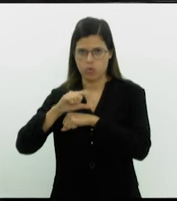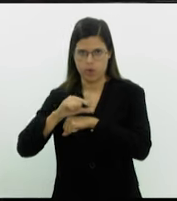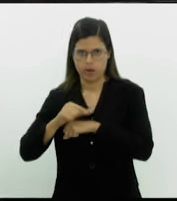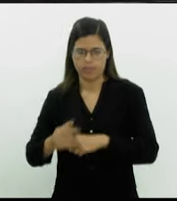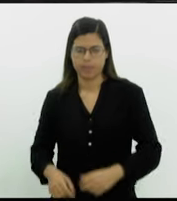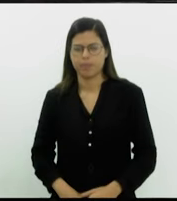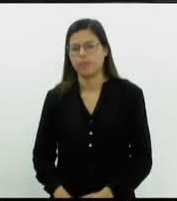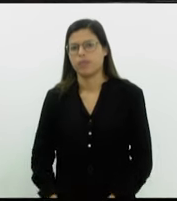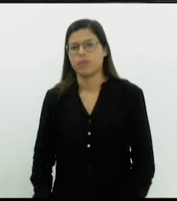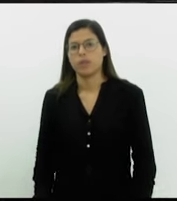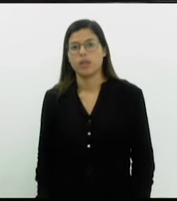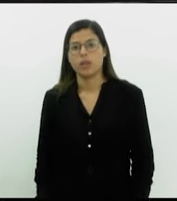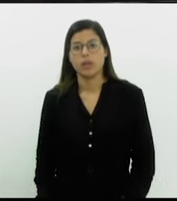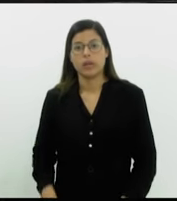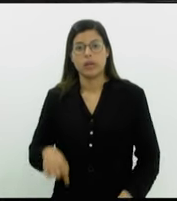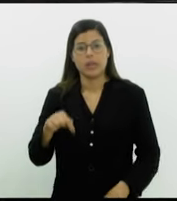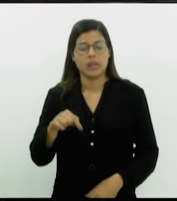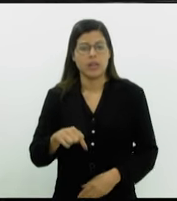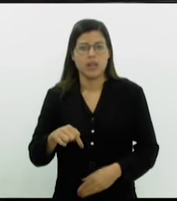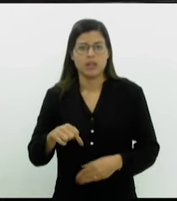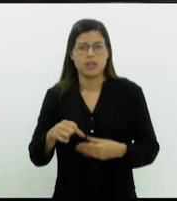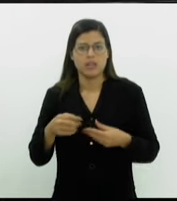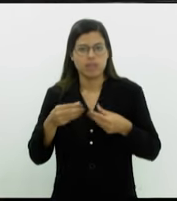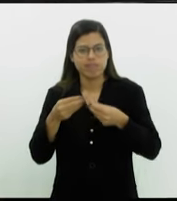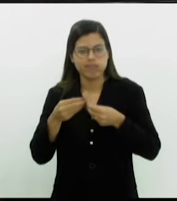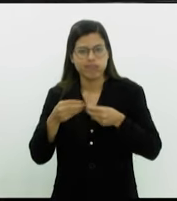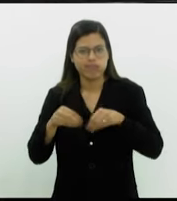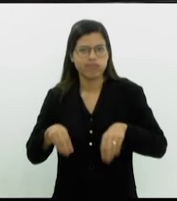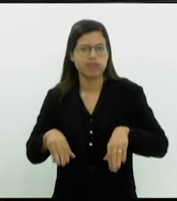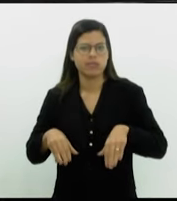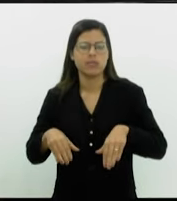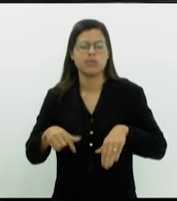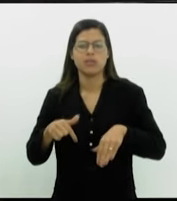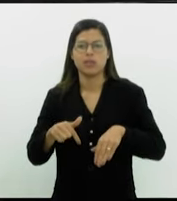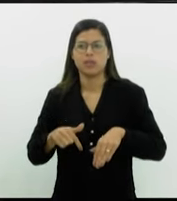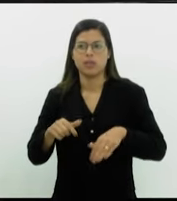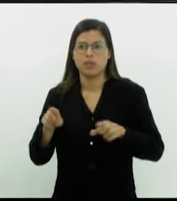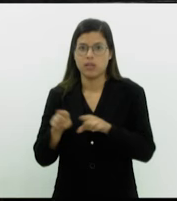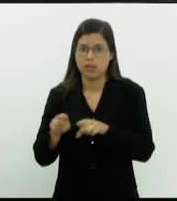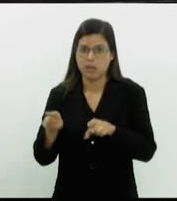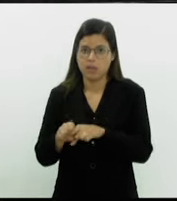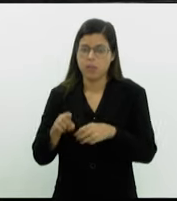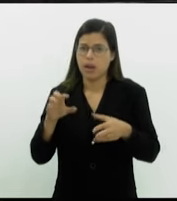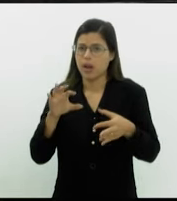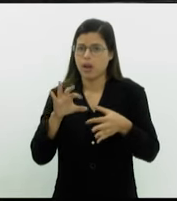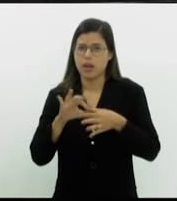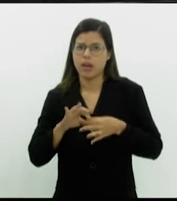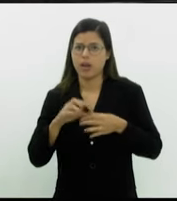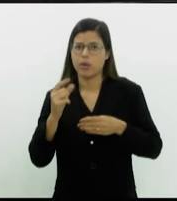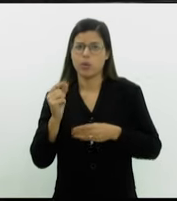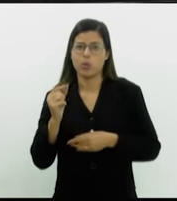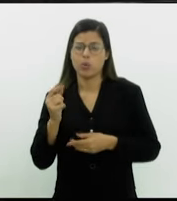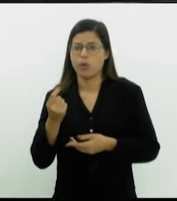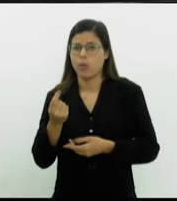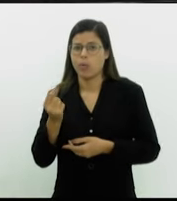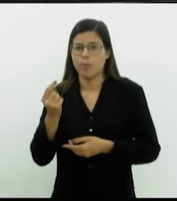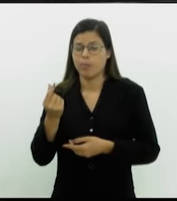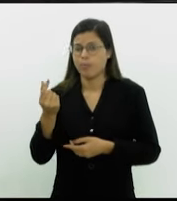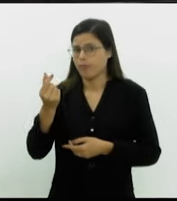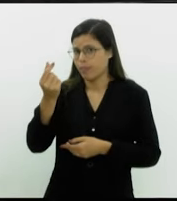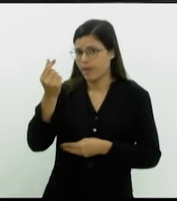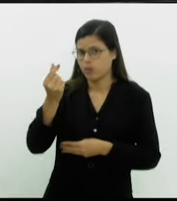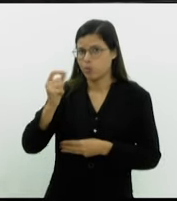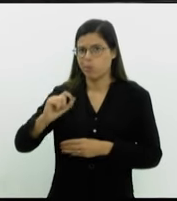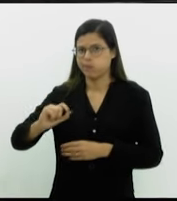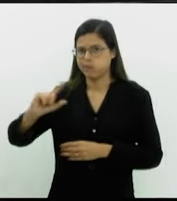essa precariedade associada a uma tarifa alta afugentava